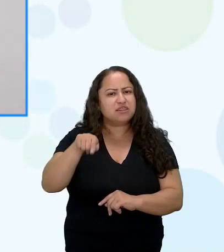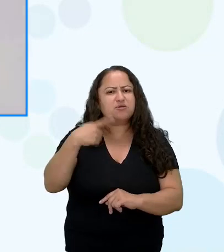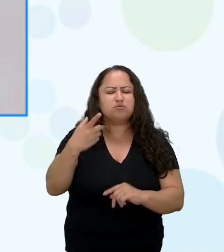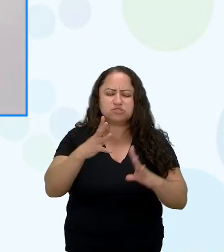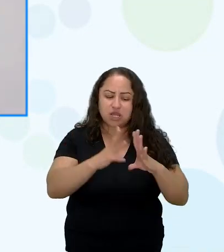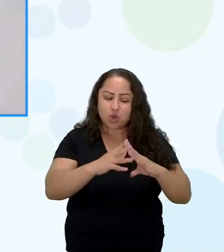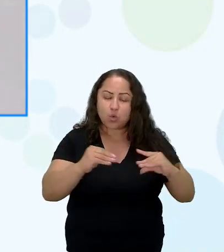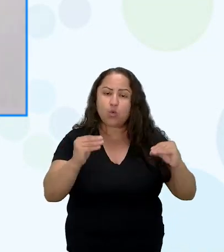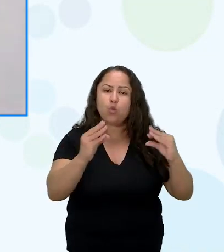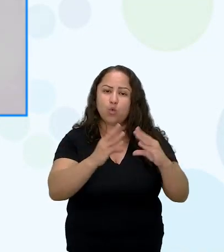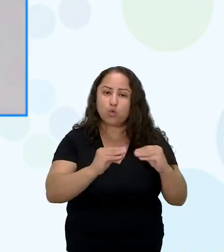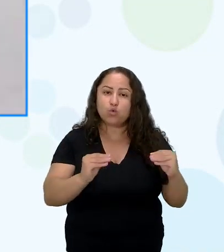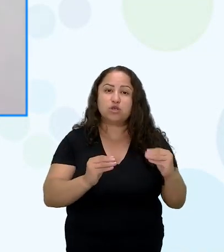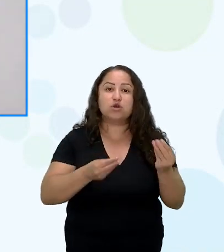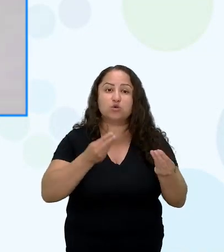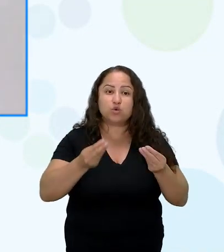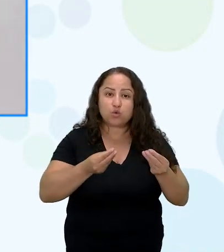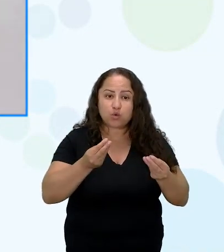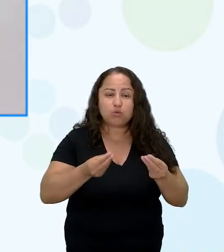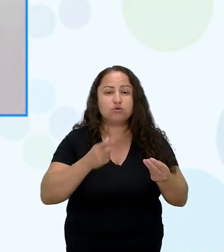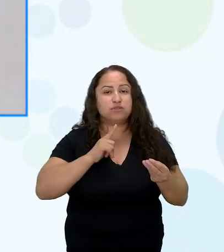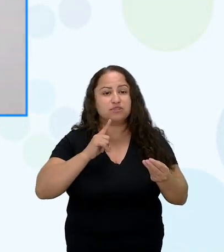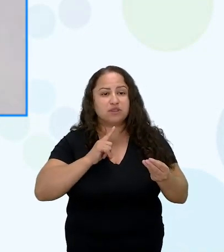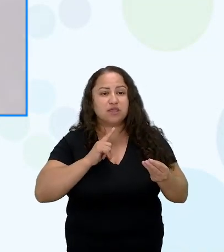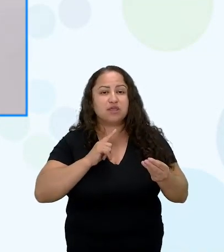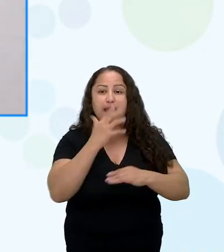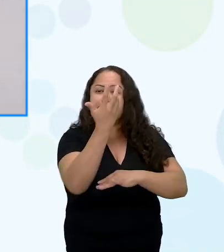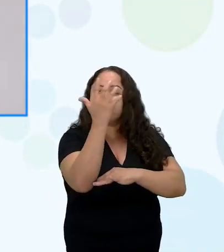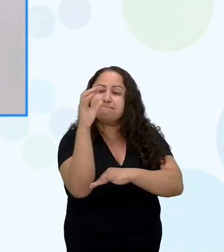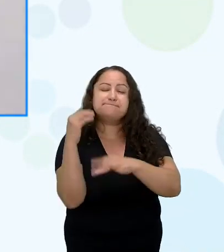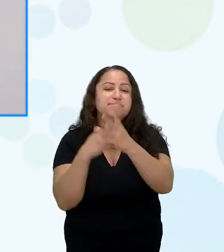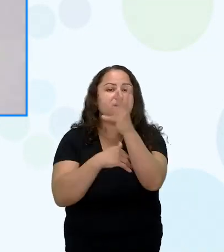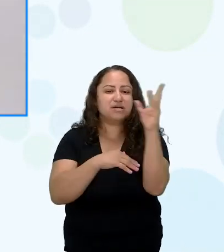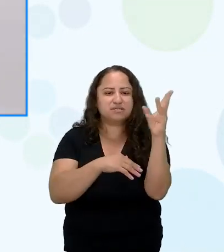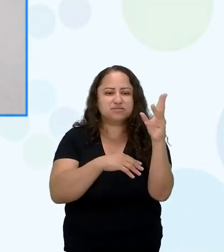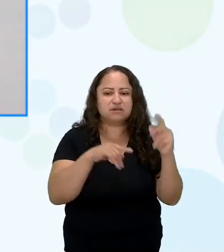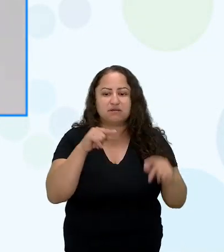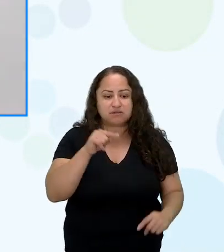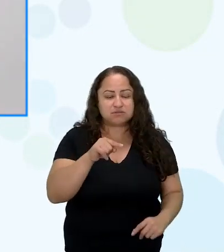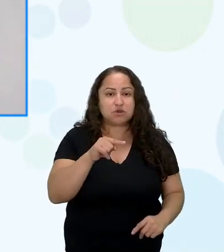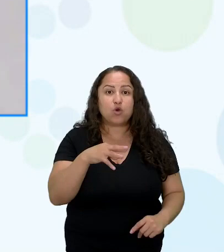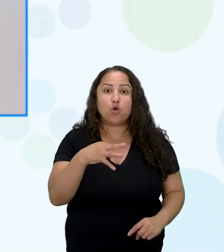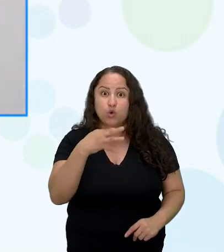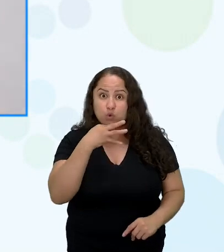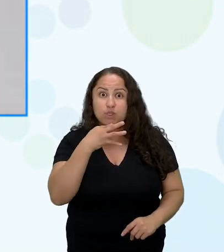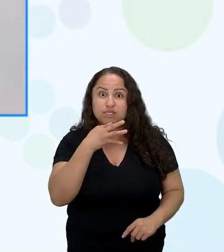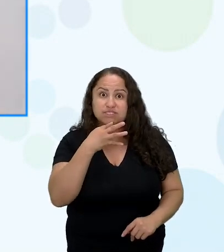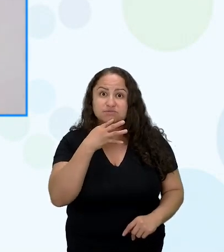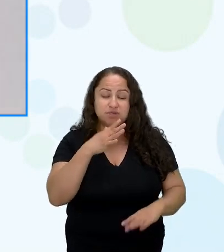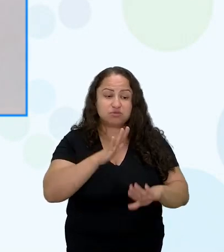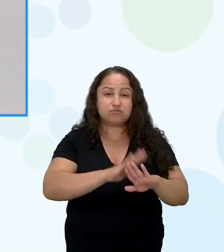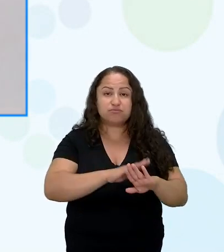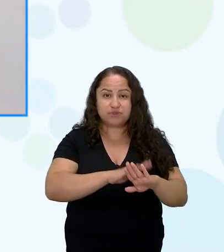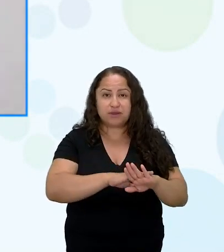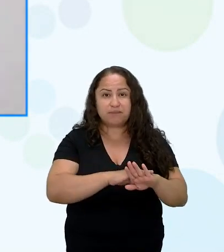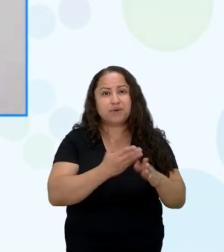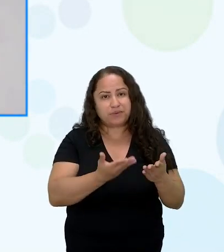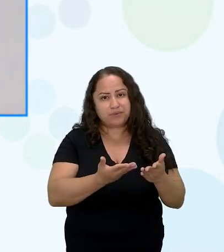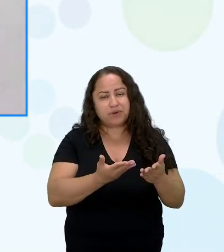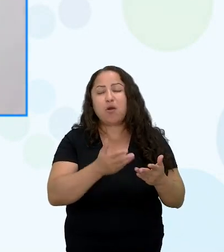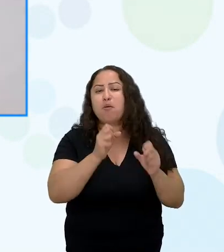rituais e nessa questão que ela tinha esse conhecimento na mão ela podia